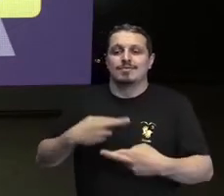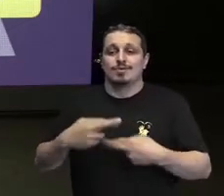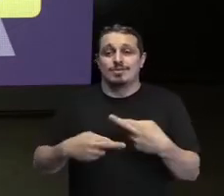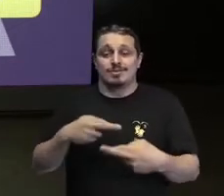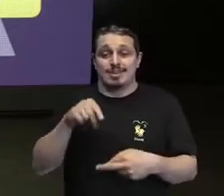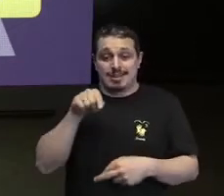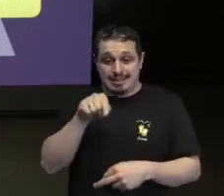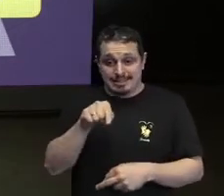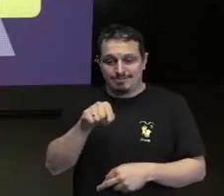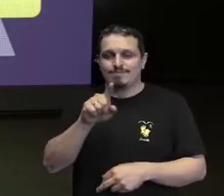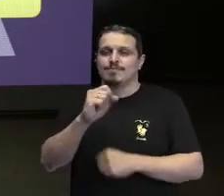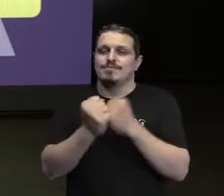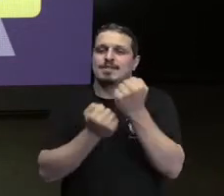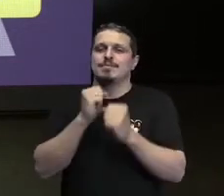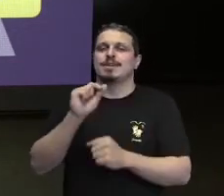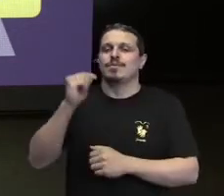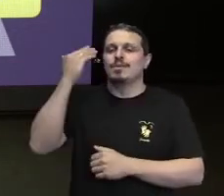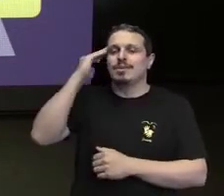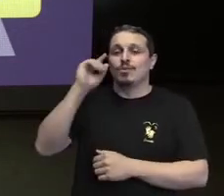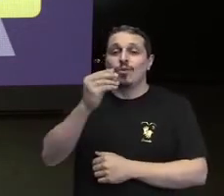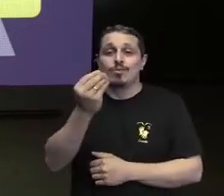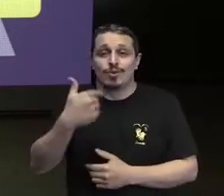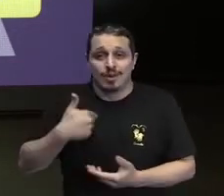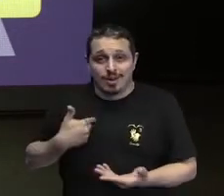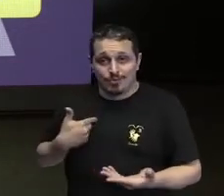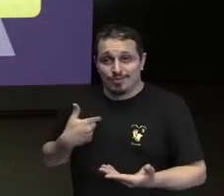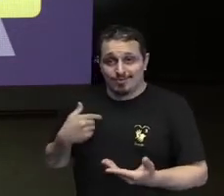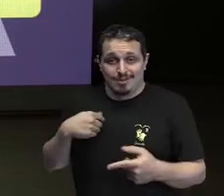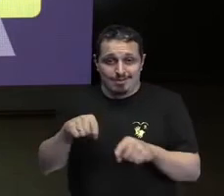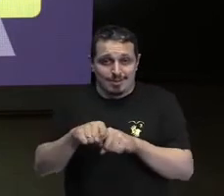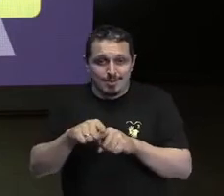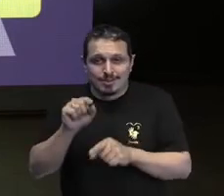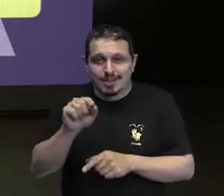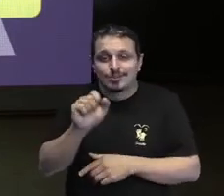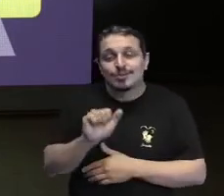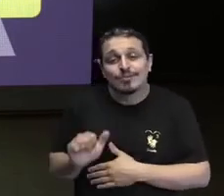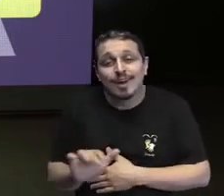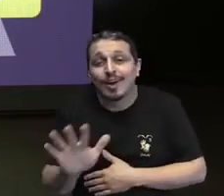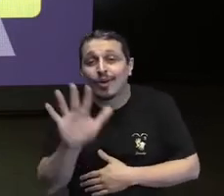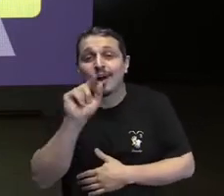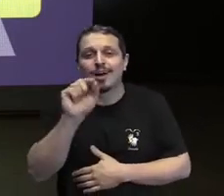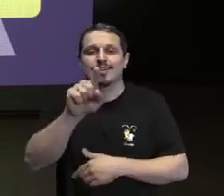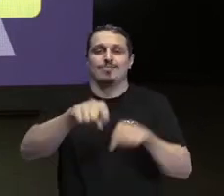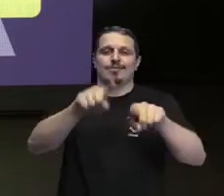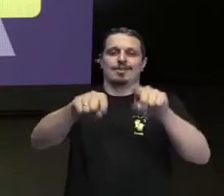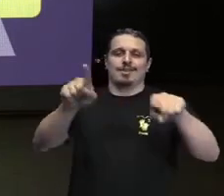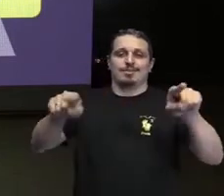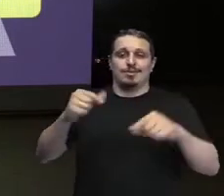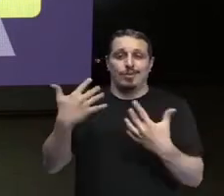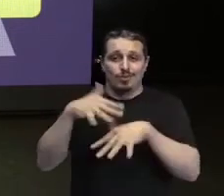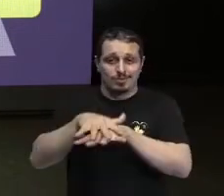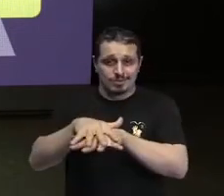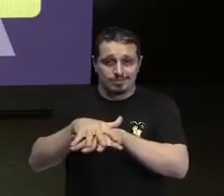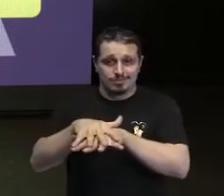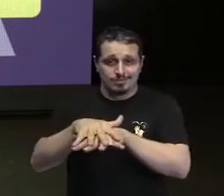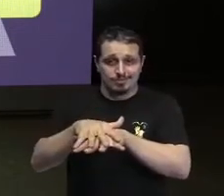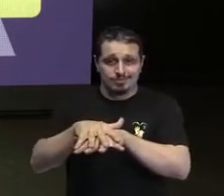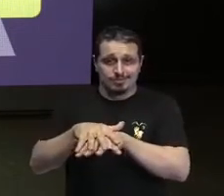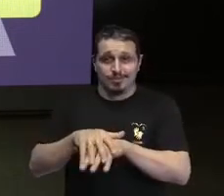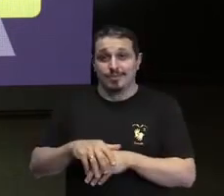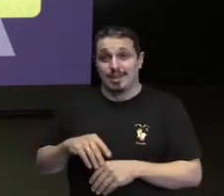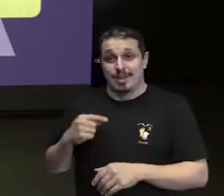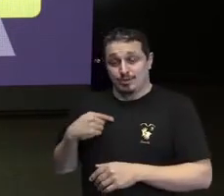que os valores da companhia e a diversidade e inclusão, elas trazem um potencial